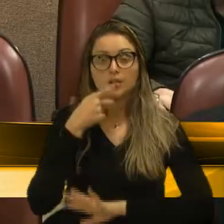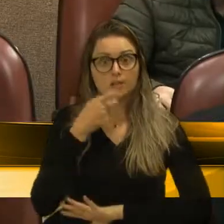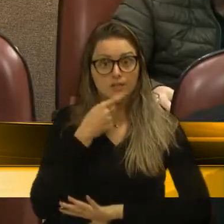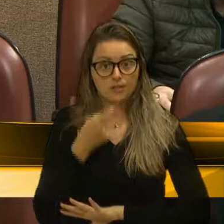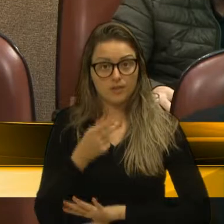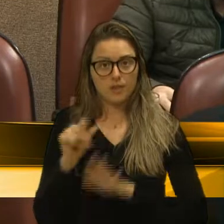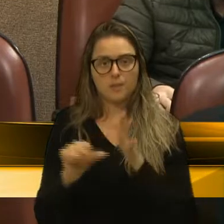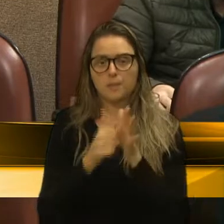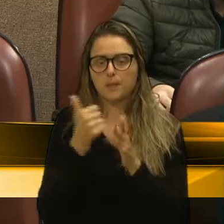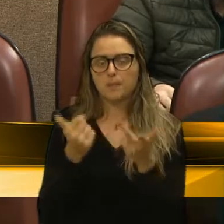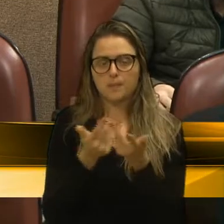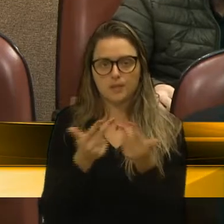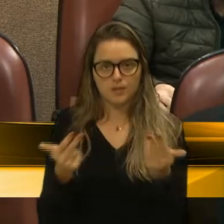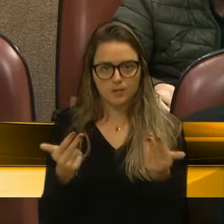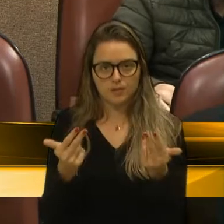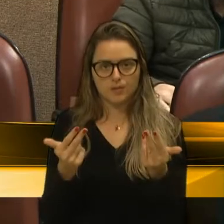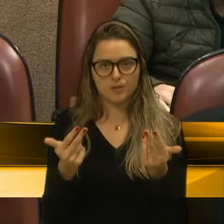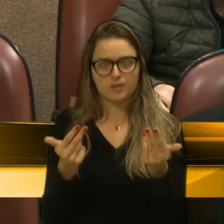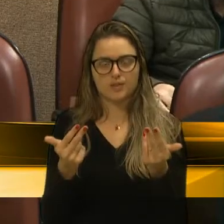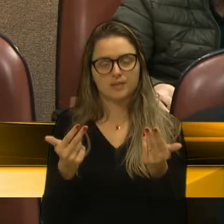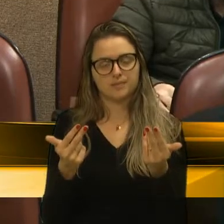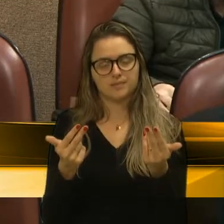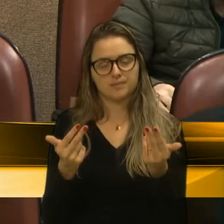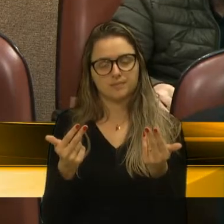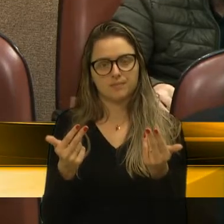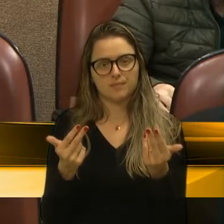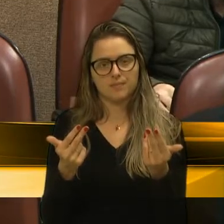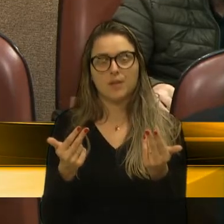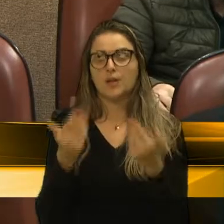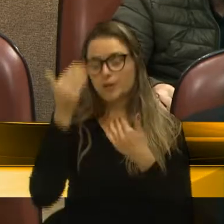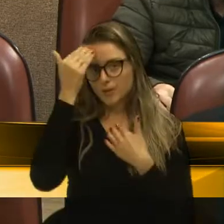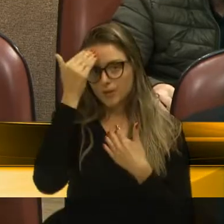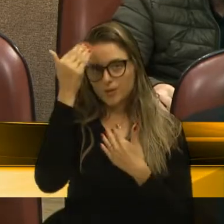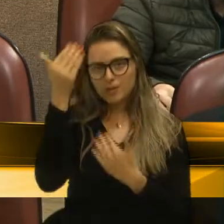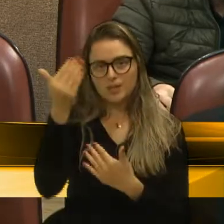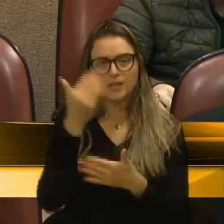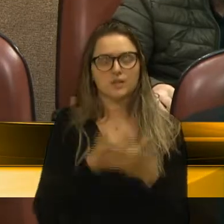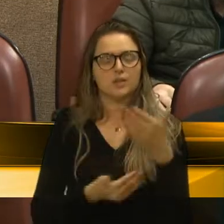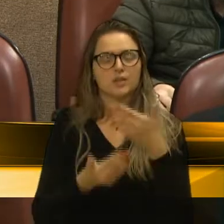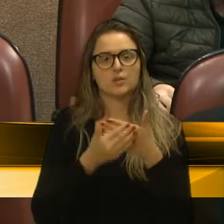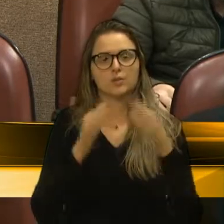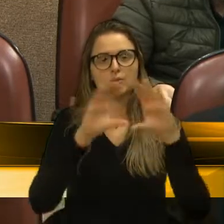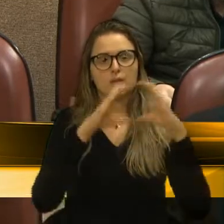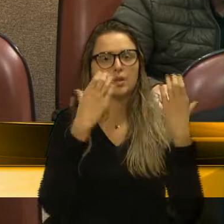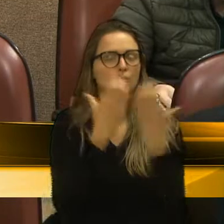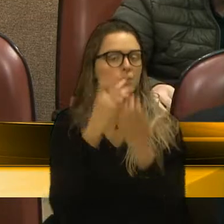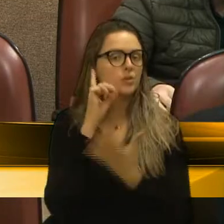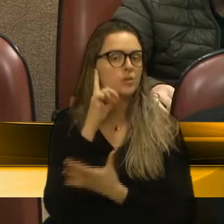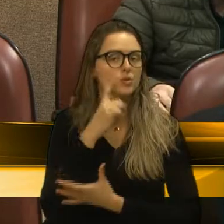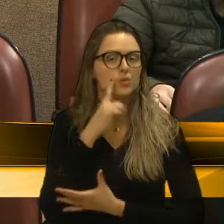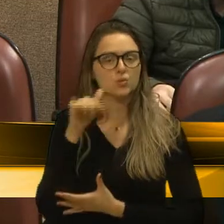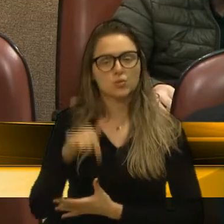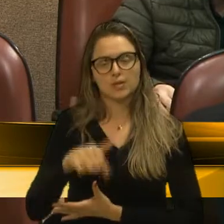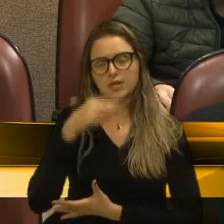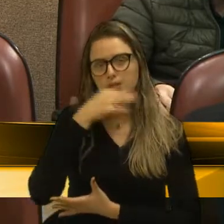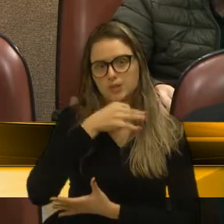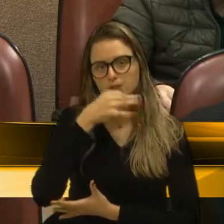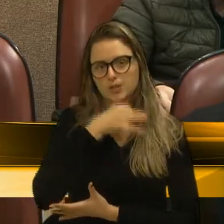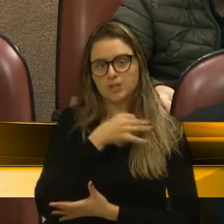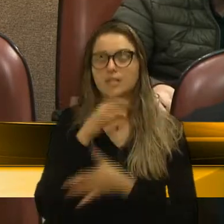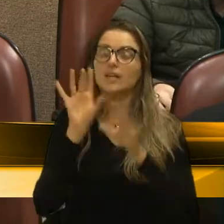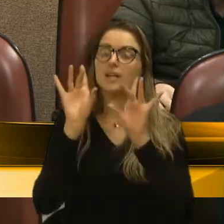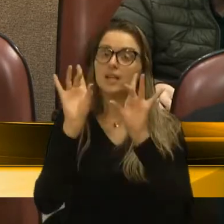primeiramente, o nosso muito obrigado a toda a comunidade surda de Caxias do Sul, em